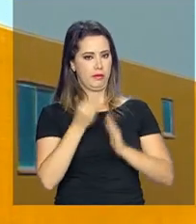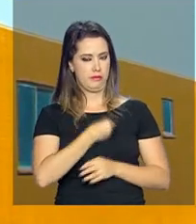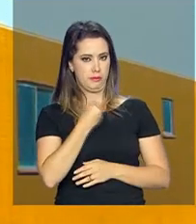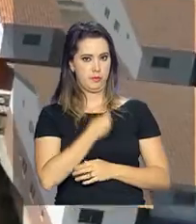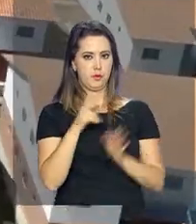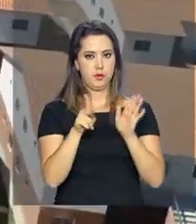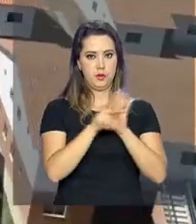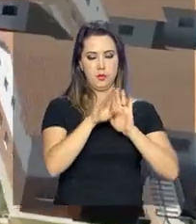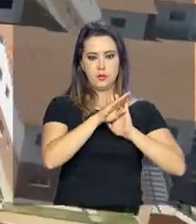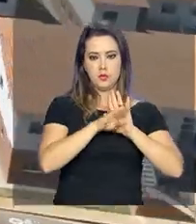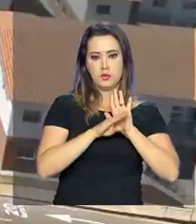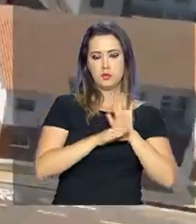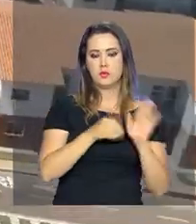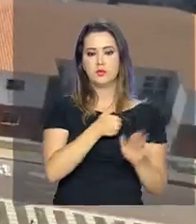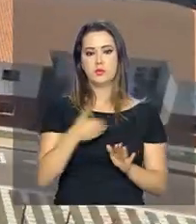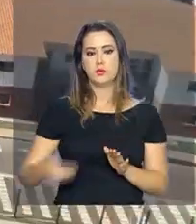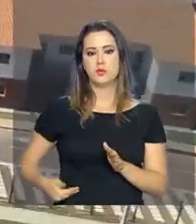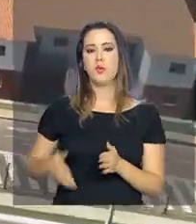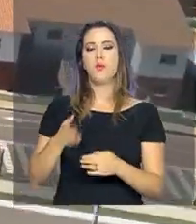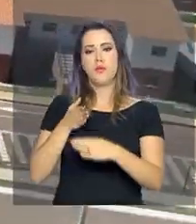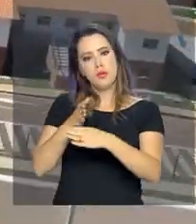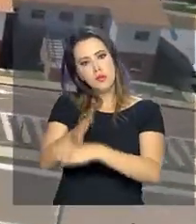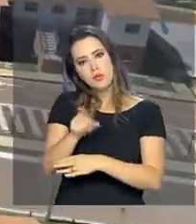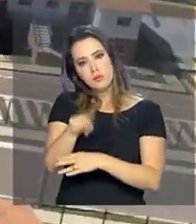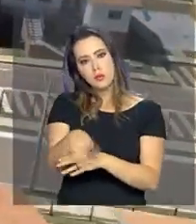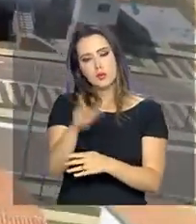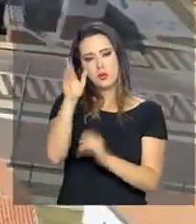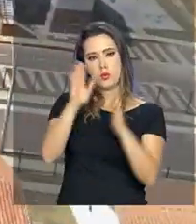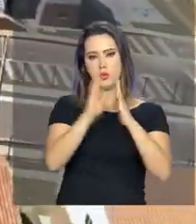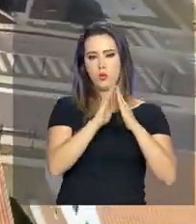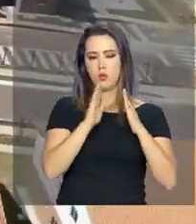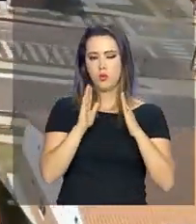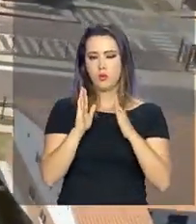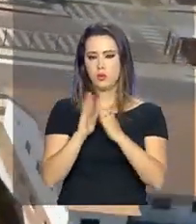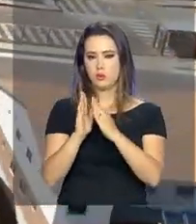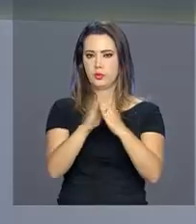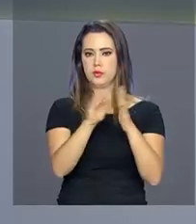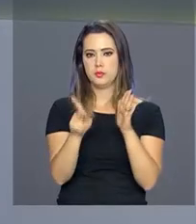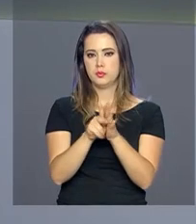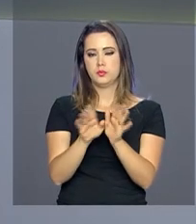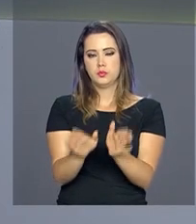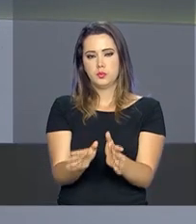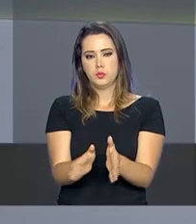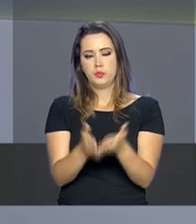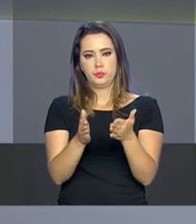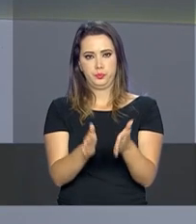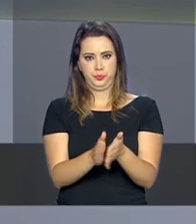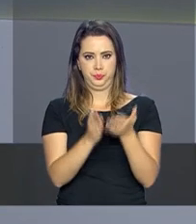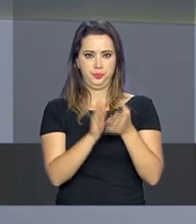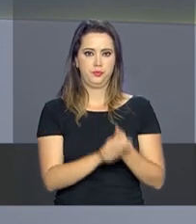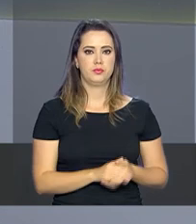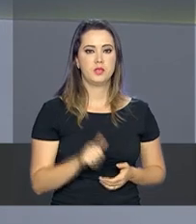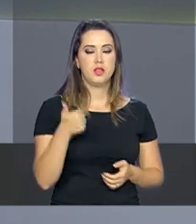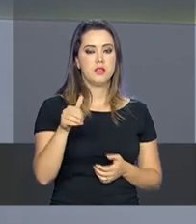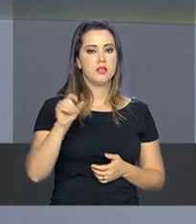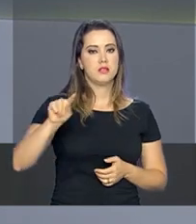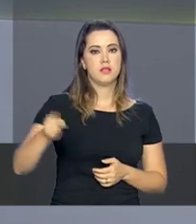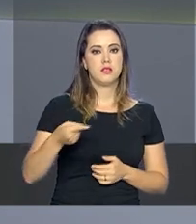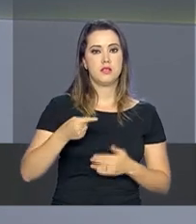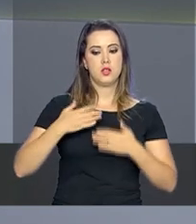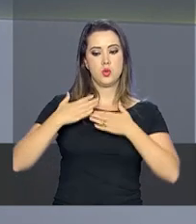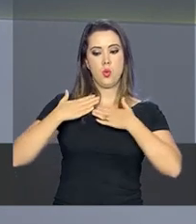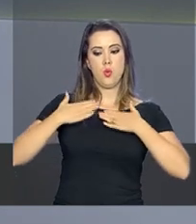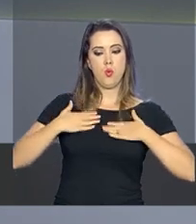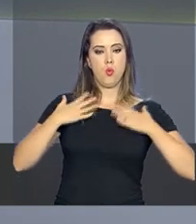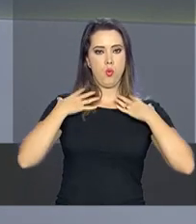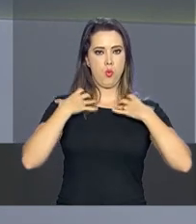do governo que torna mais acessível a casa própria para famílias de baixa renta. 110 mil coletes